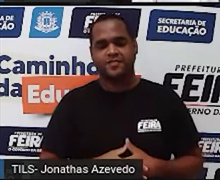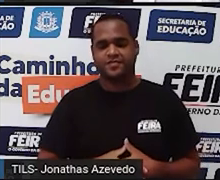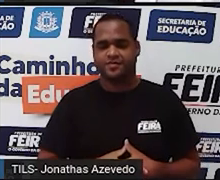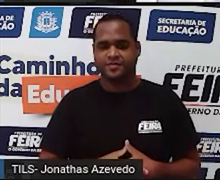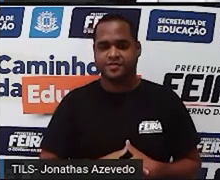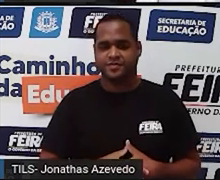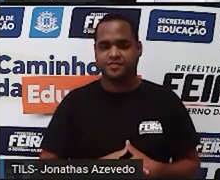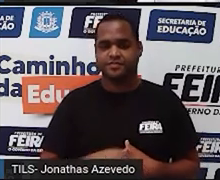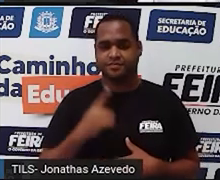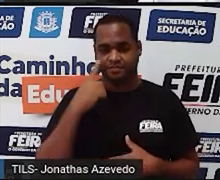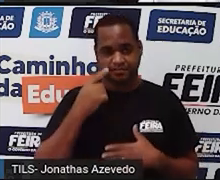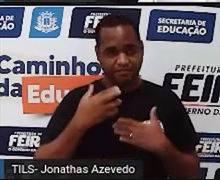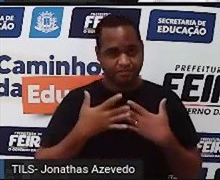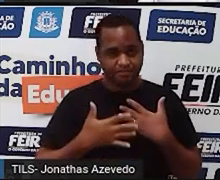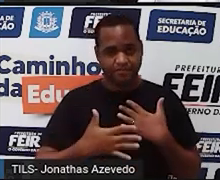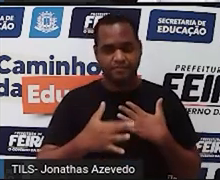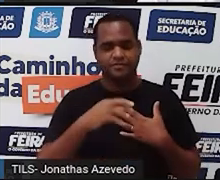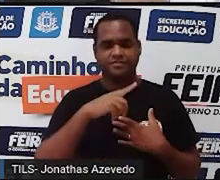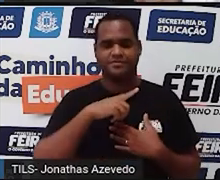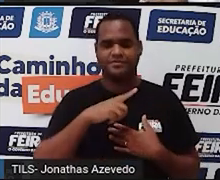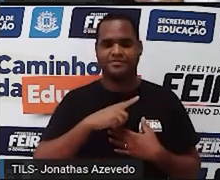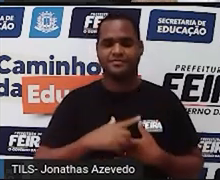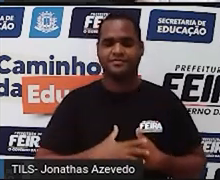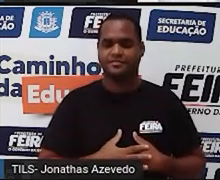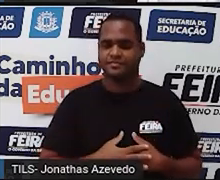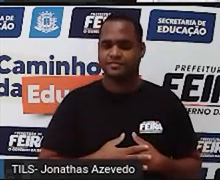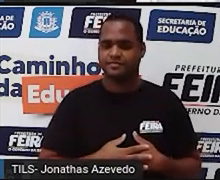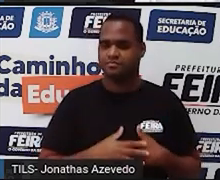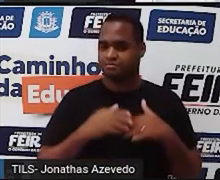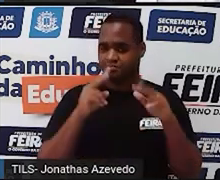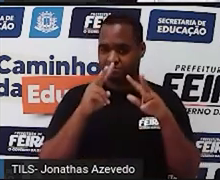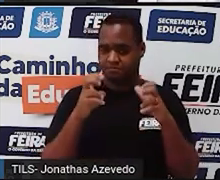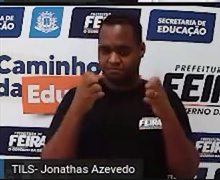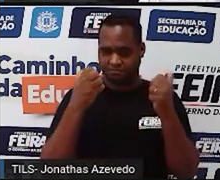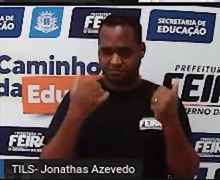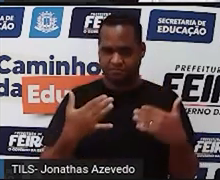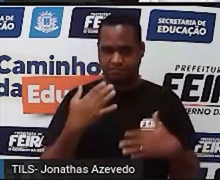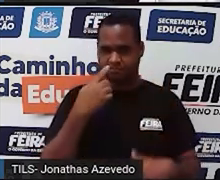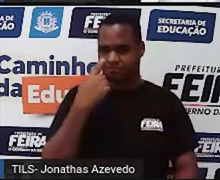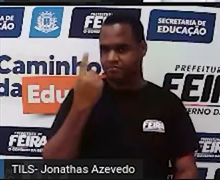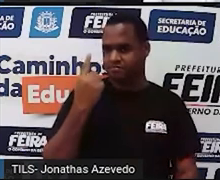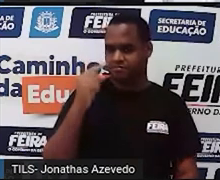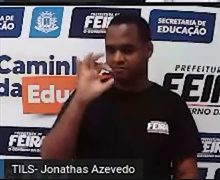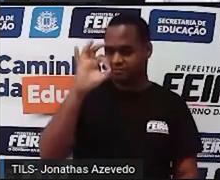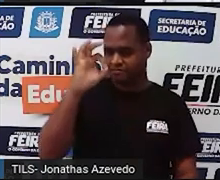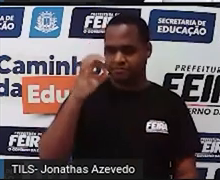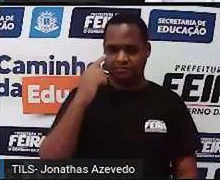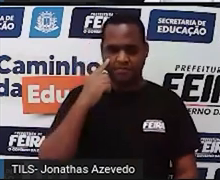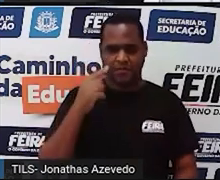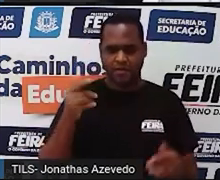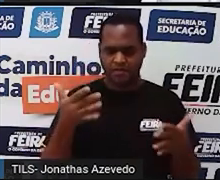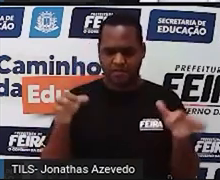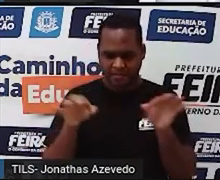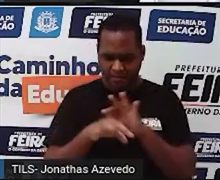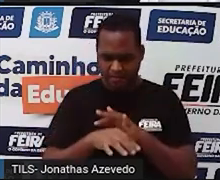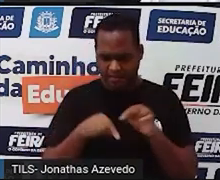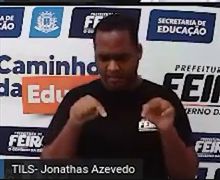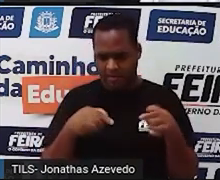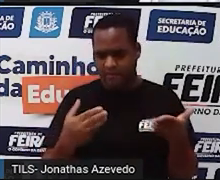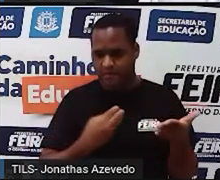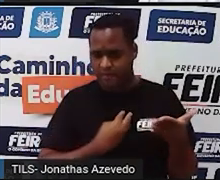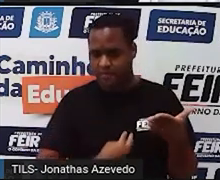Vamos avançando, certo? porque esse assunto de equação do primeiro grau não se esgota aqui,